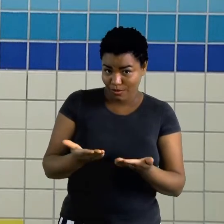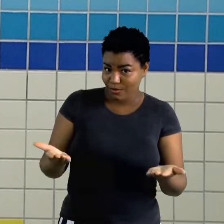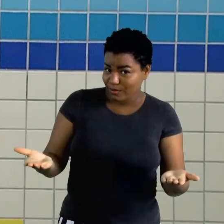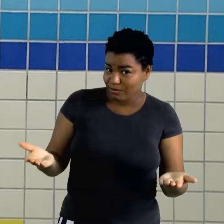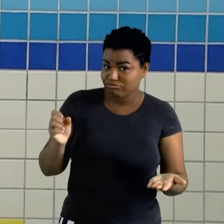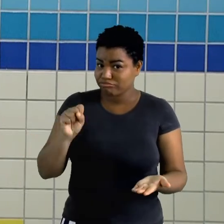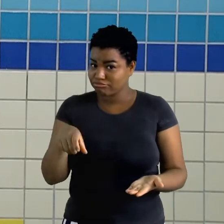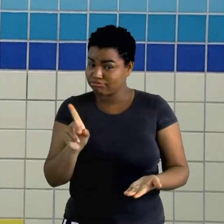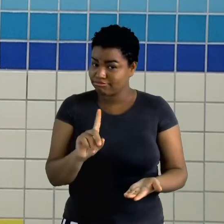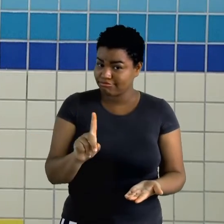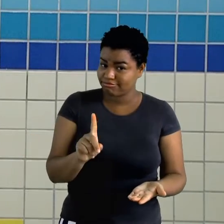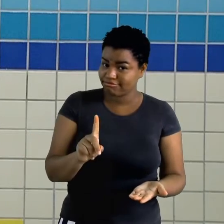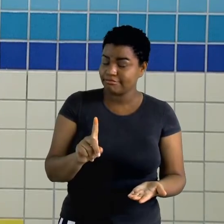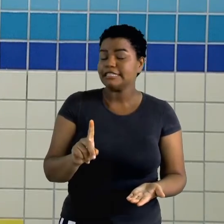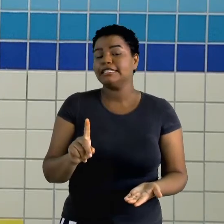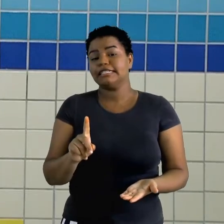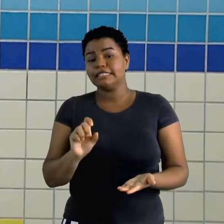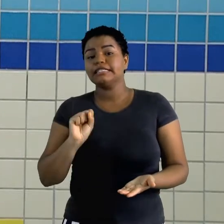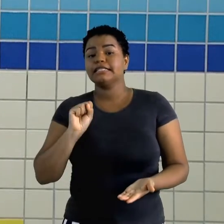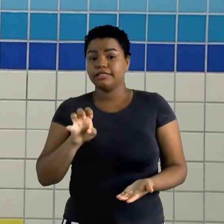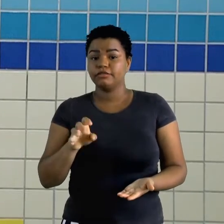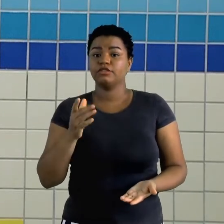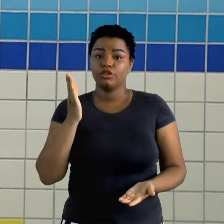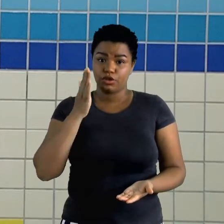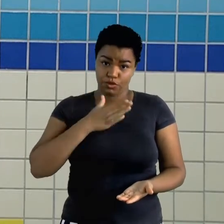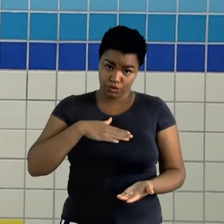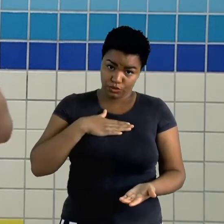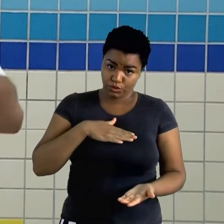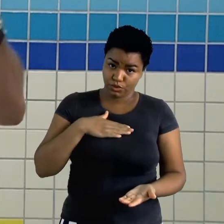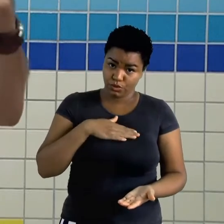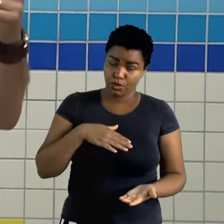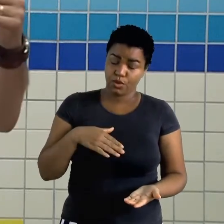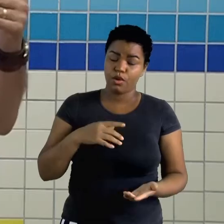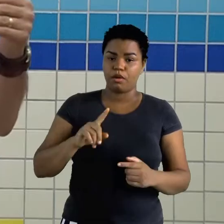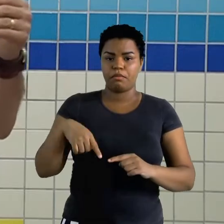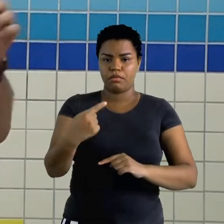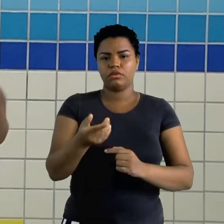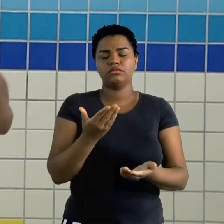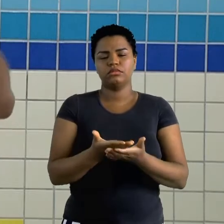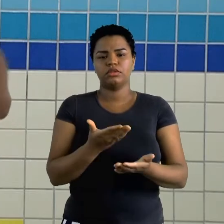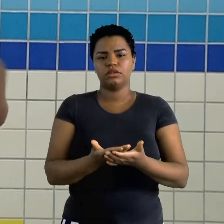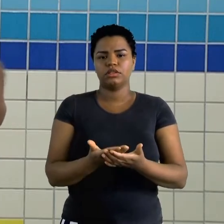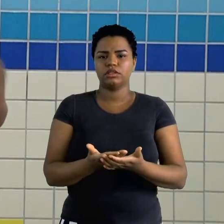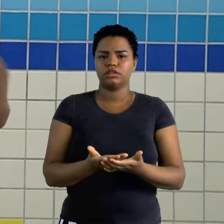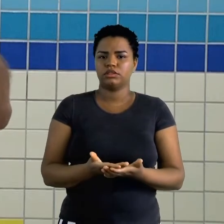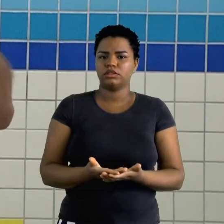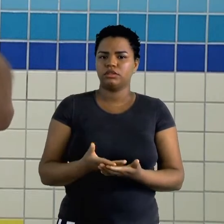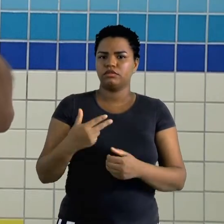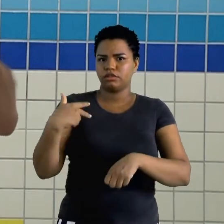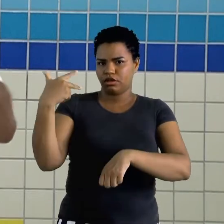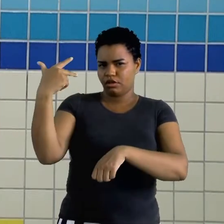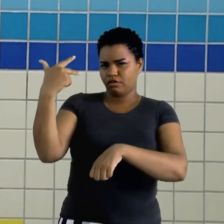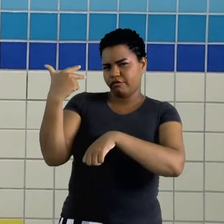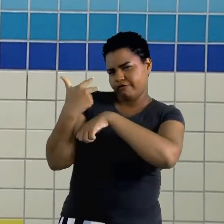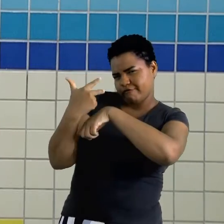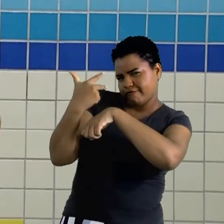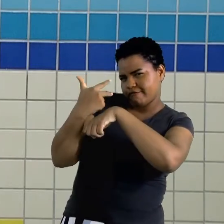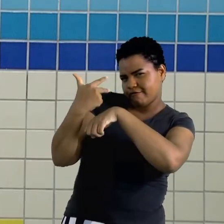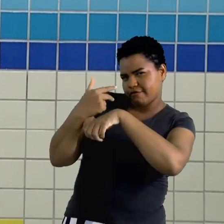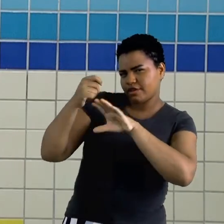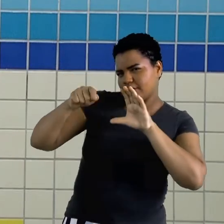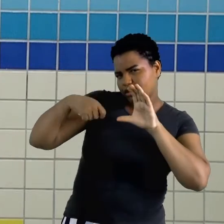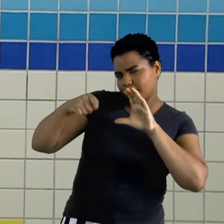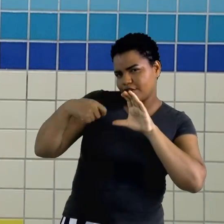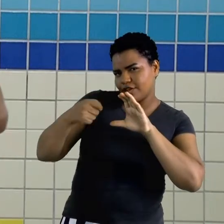então eu tenho certeza. Se você curtiu a nossa aula, o você pode fazer na nossa próxima aula agora? Filma você fazendo, ou se você puder,